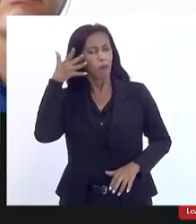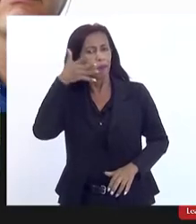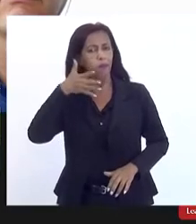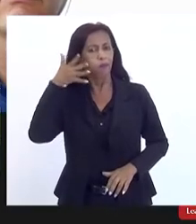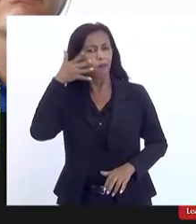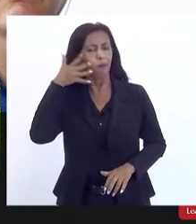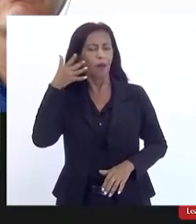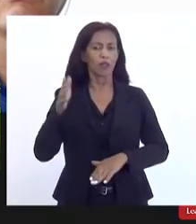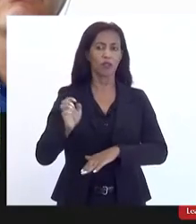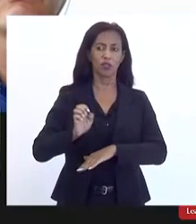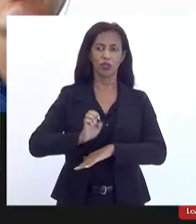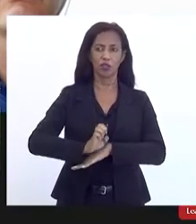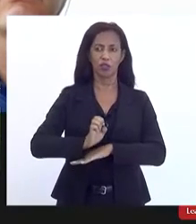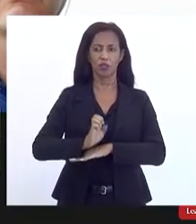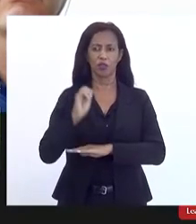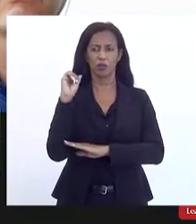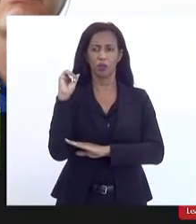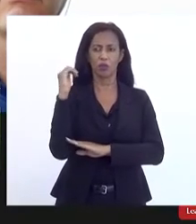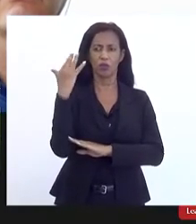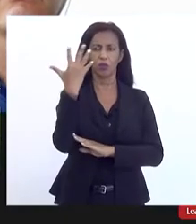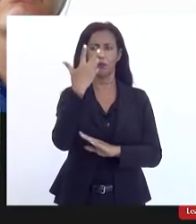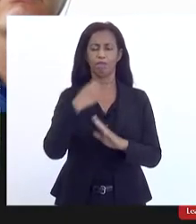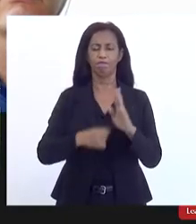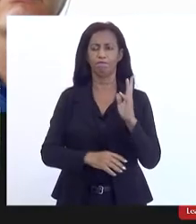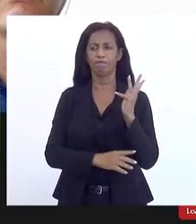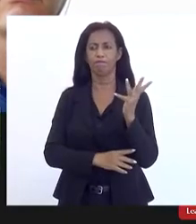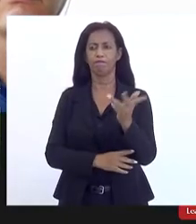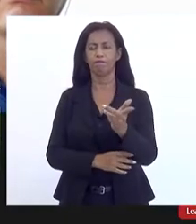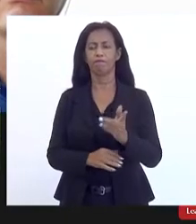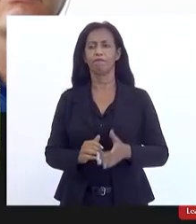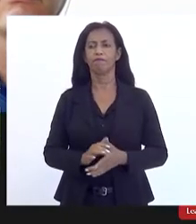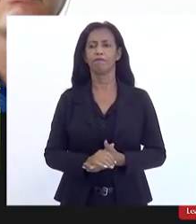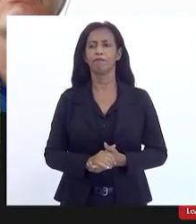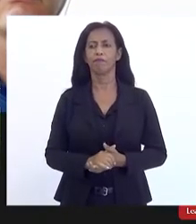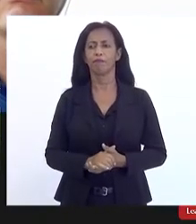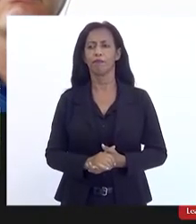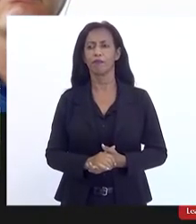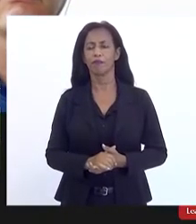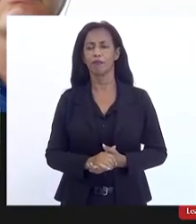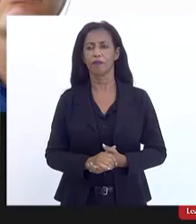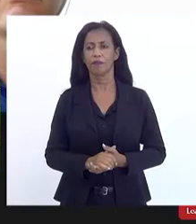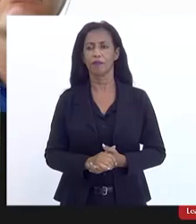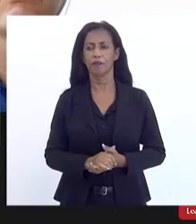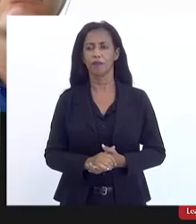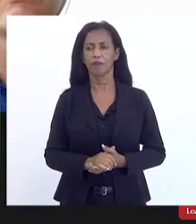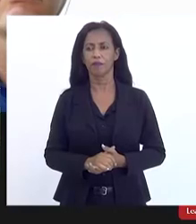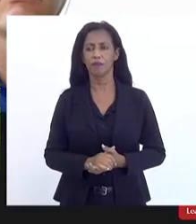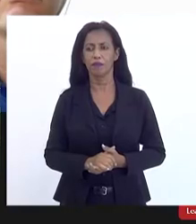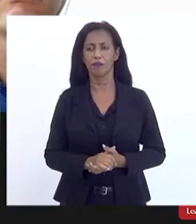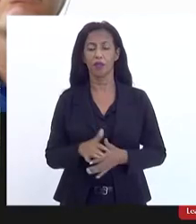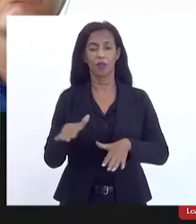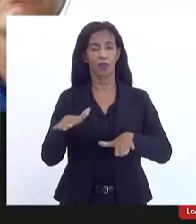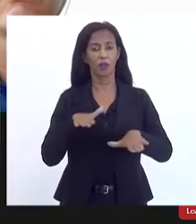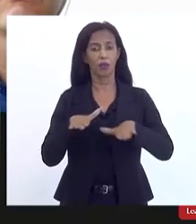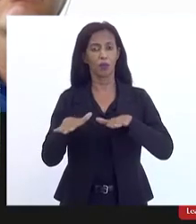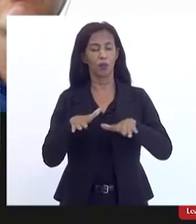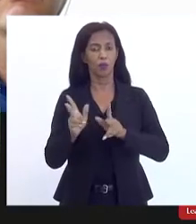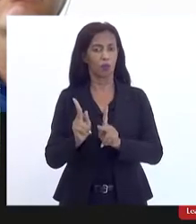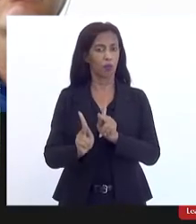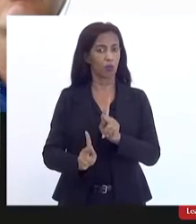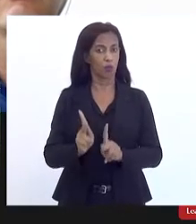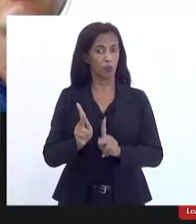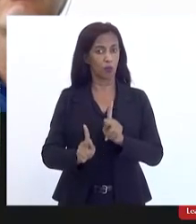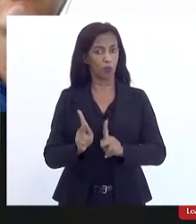estadual de meio ambiente ambiental ambiente ambiental e o movimento popular